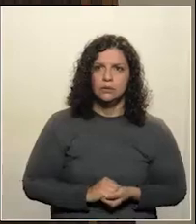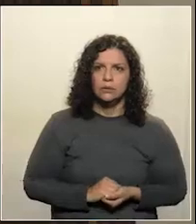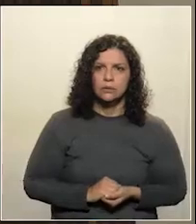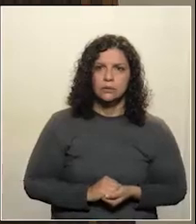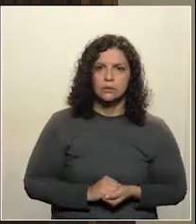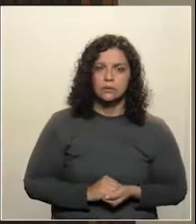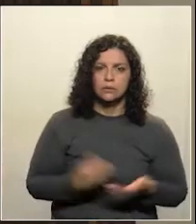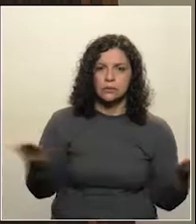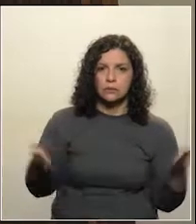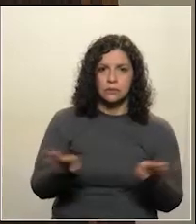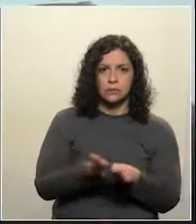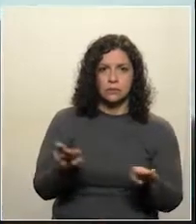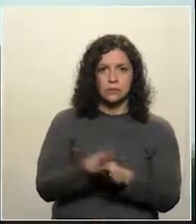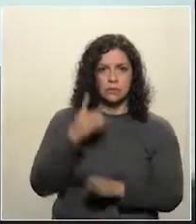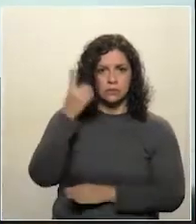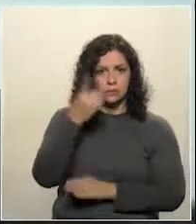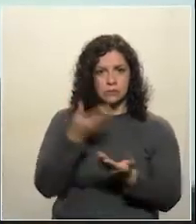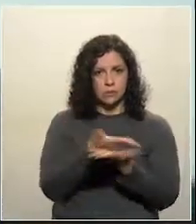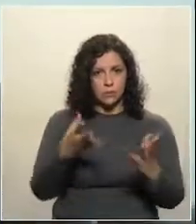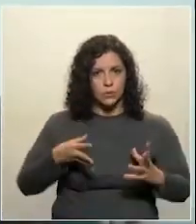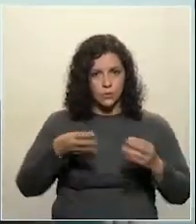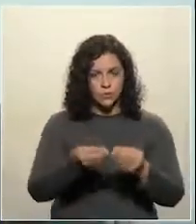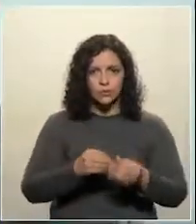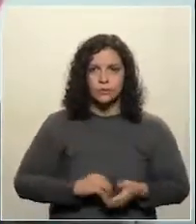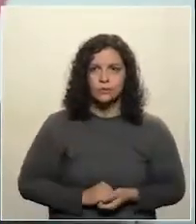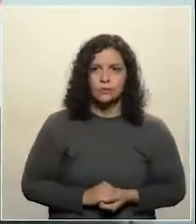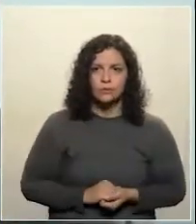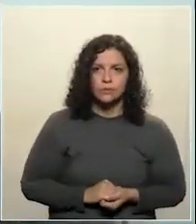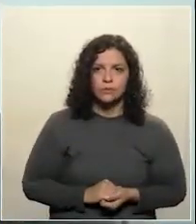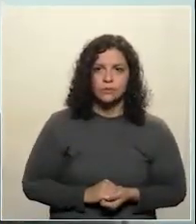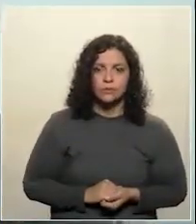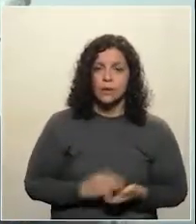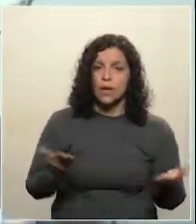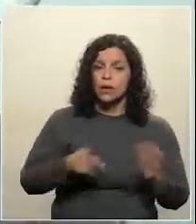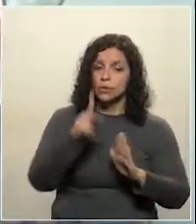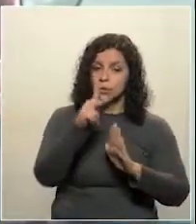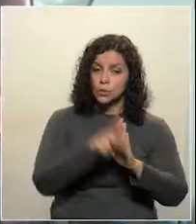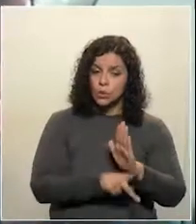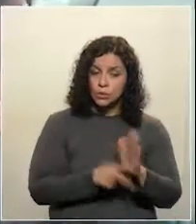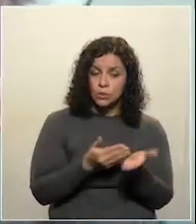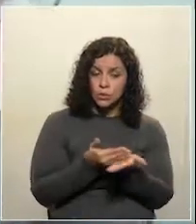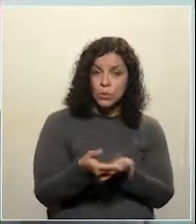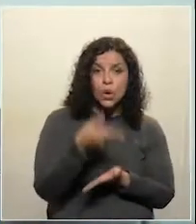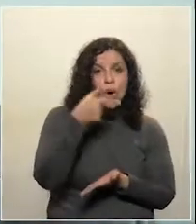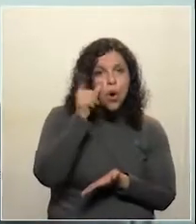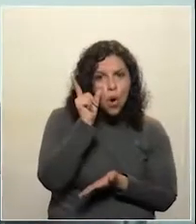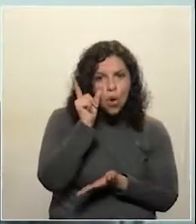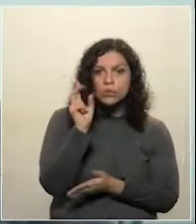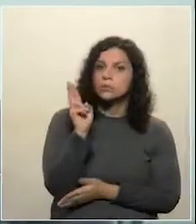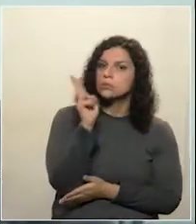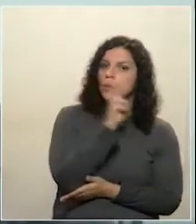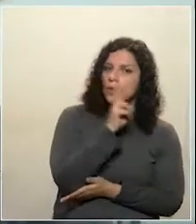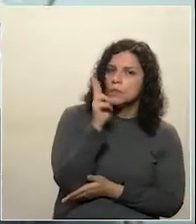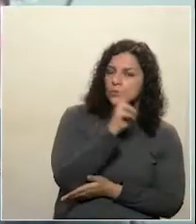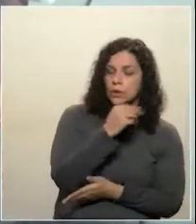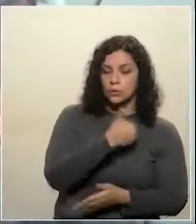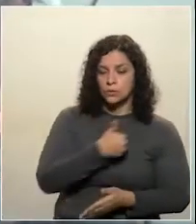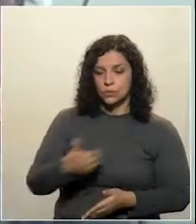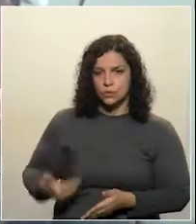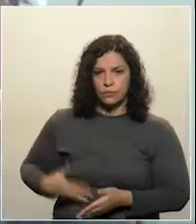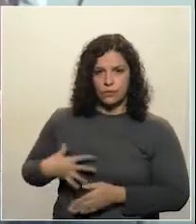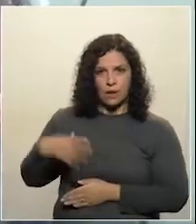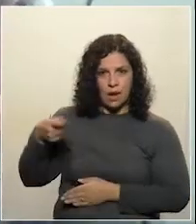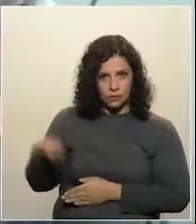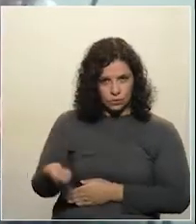Senhor presidente, senhores deputados, senhoras deputadas, o projeto que deu entrada ontem em regime de urgência do governo do estado do